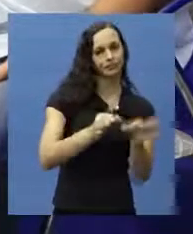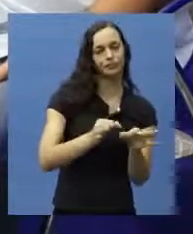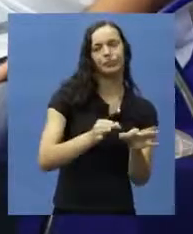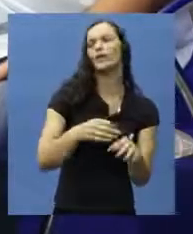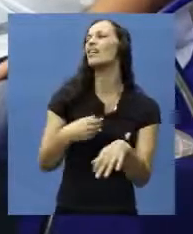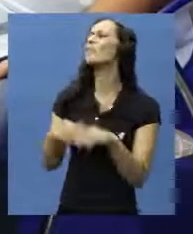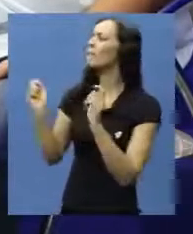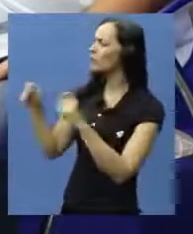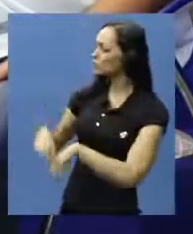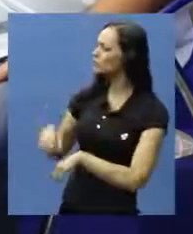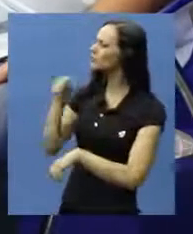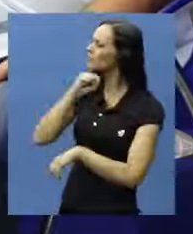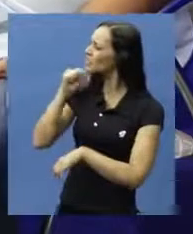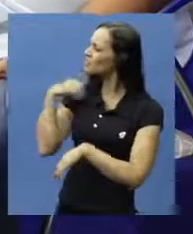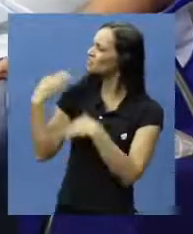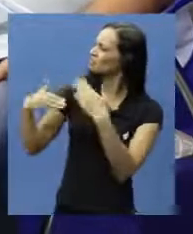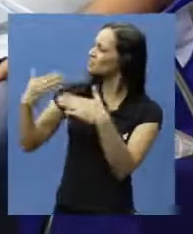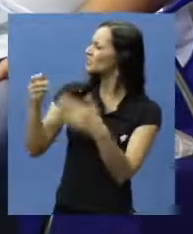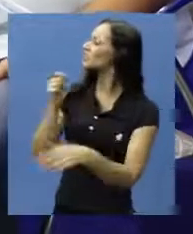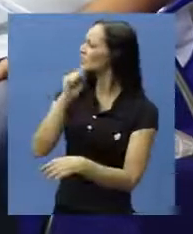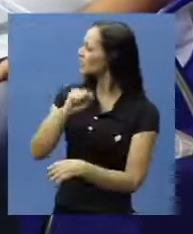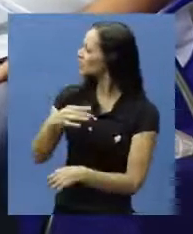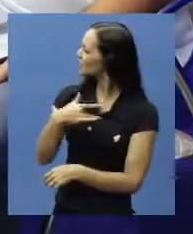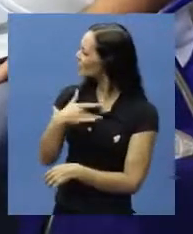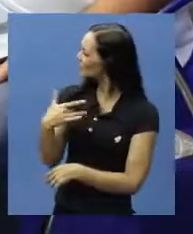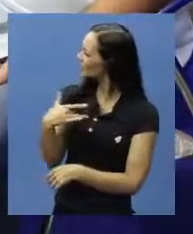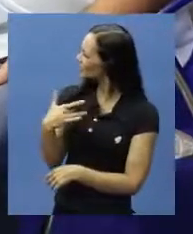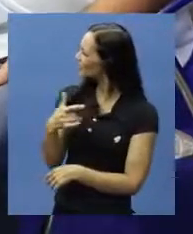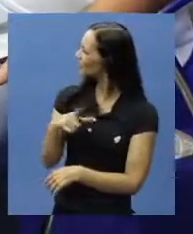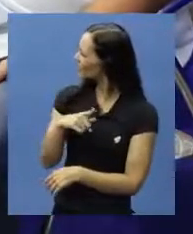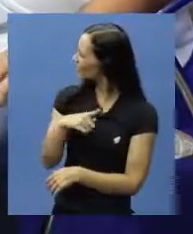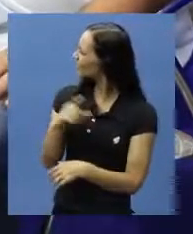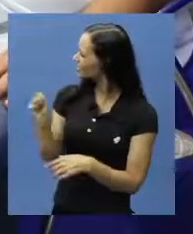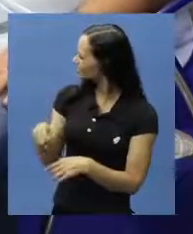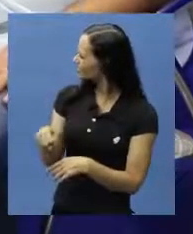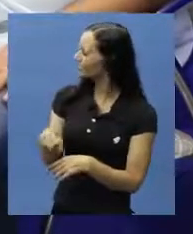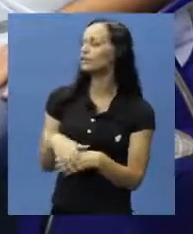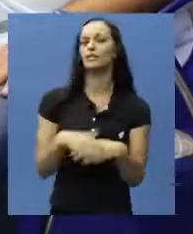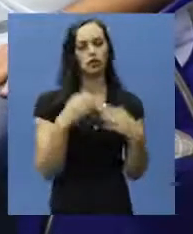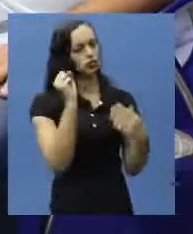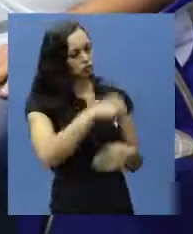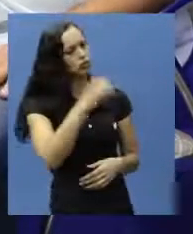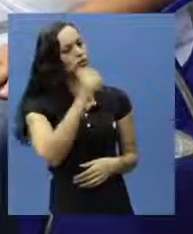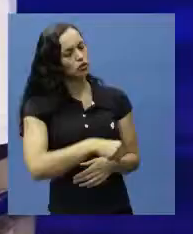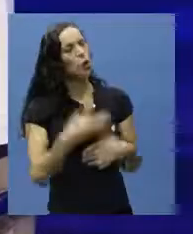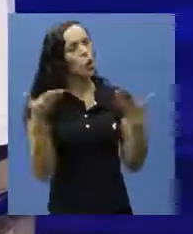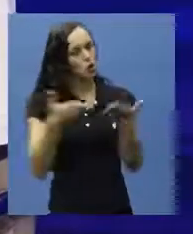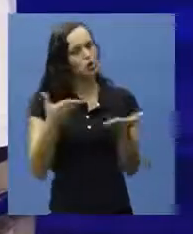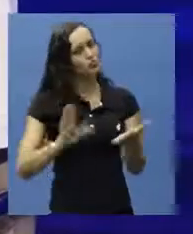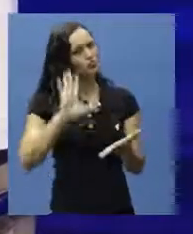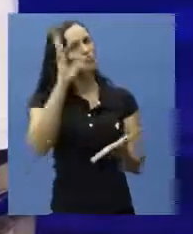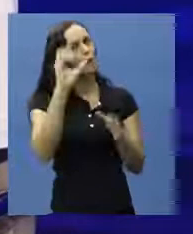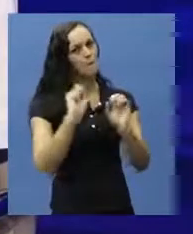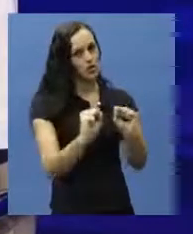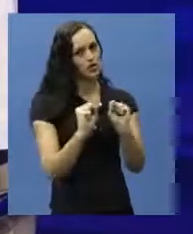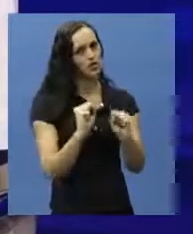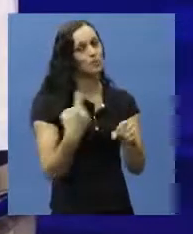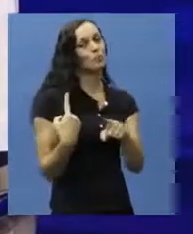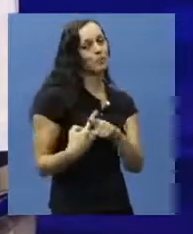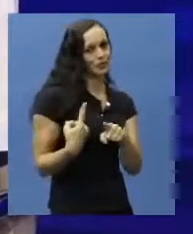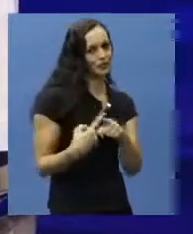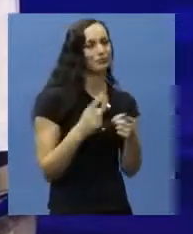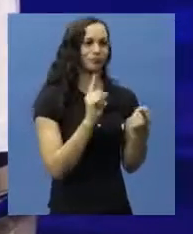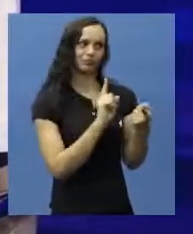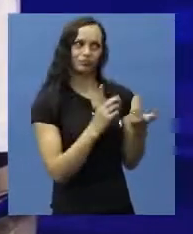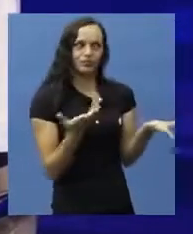envelhecer com saúde? Eu queria que você explicasse. Bem, envelhecer com saúde, sim, hoje é possível. No mundo de hoje é possível envelhecer com saúde, primeiro